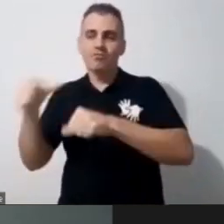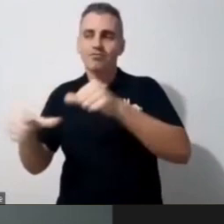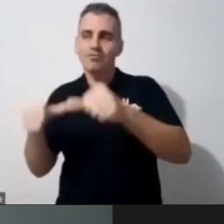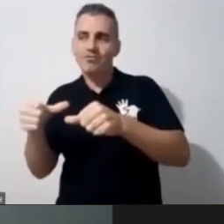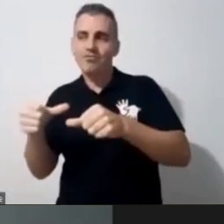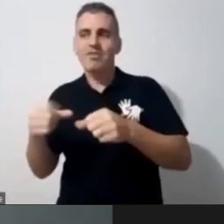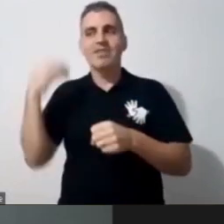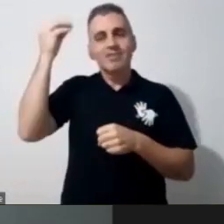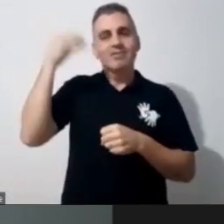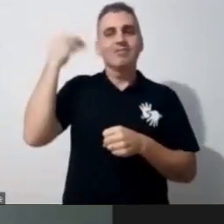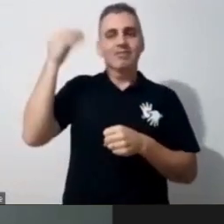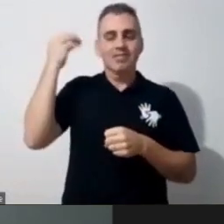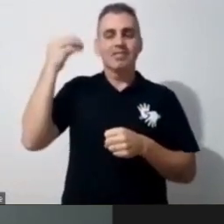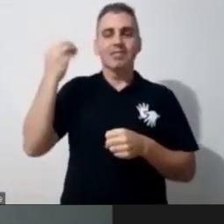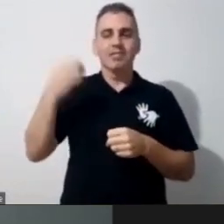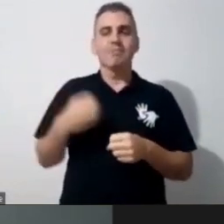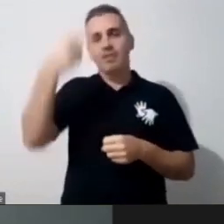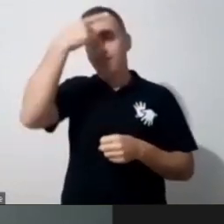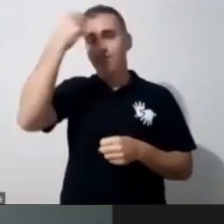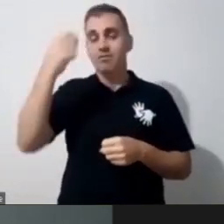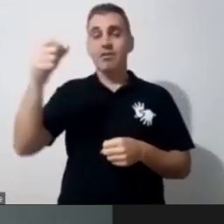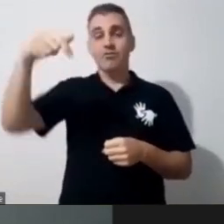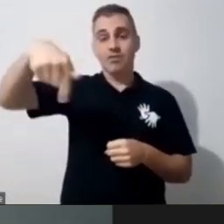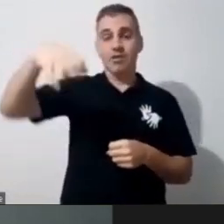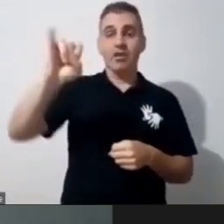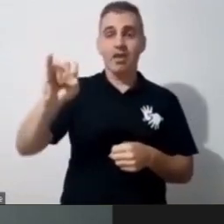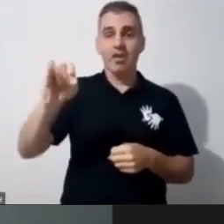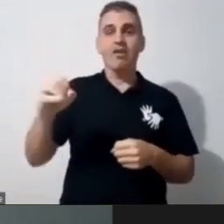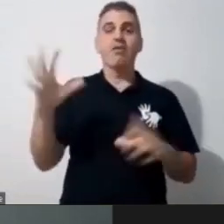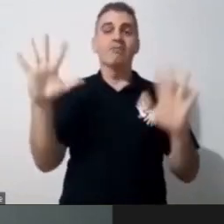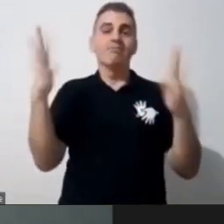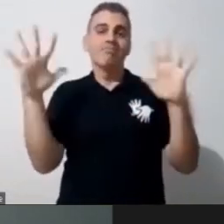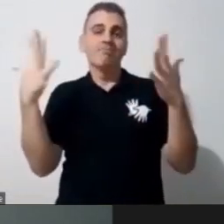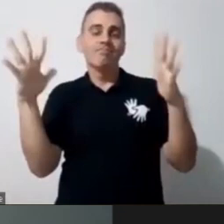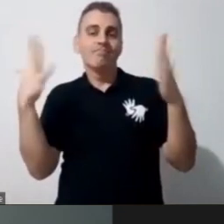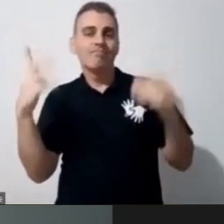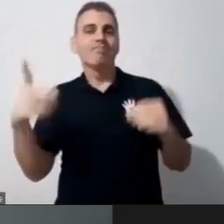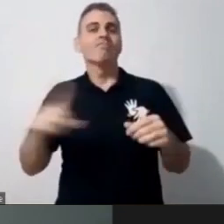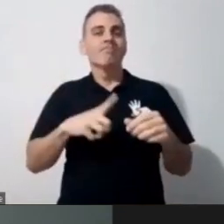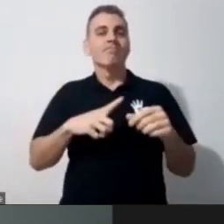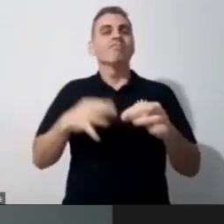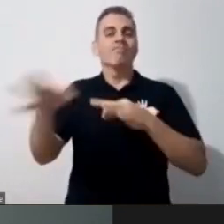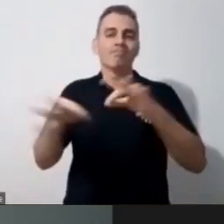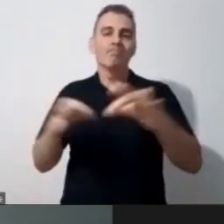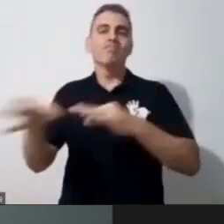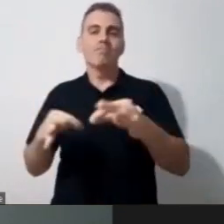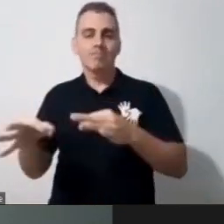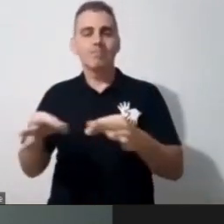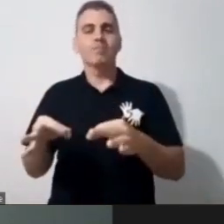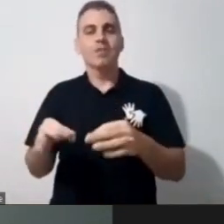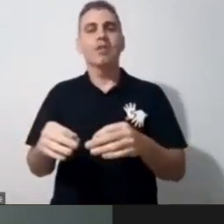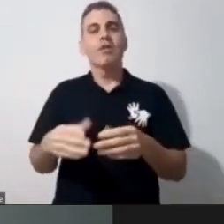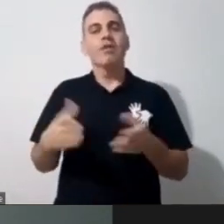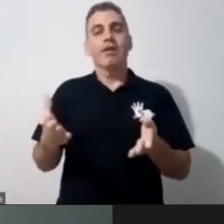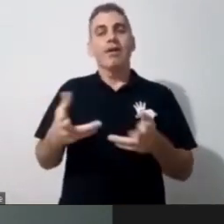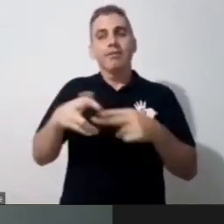merece os parabéns por estar abrindo para esses projetos, porque é só assim que a gente vai estar falando de educação, né,